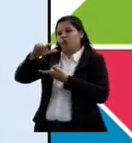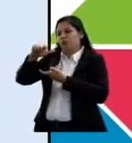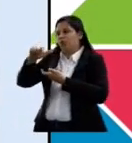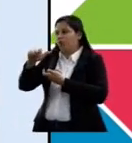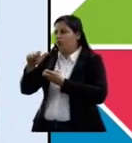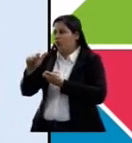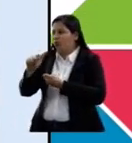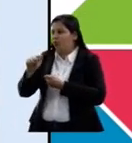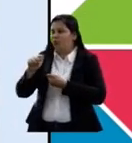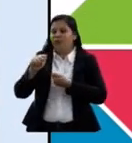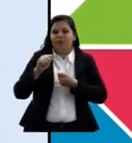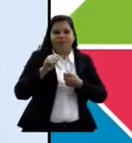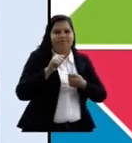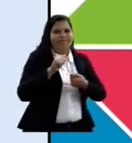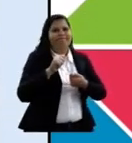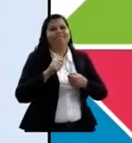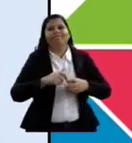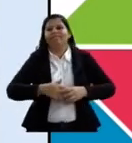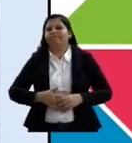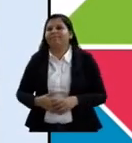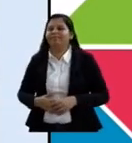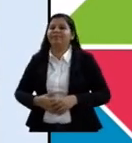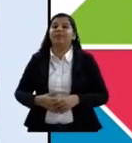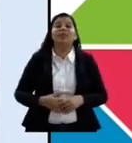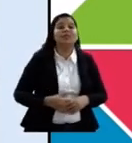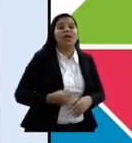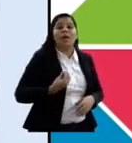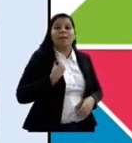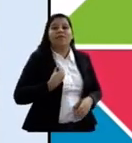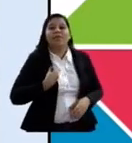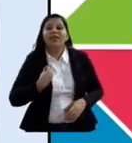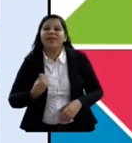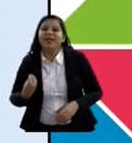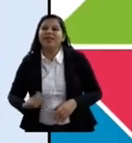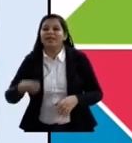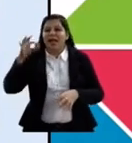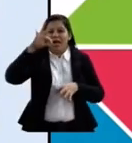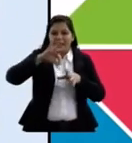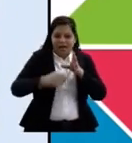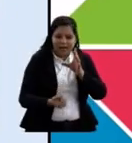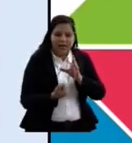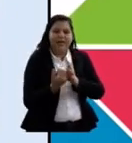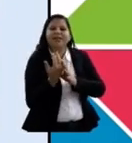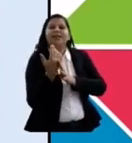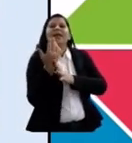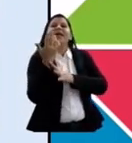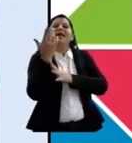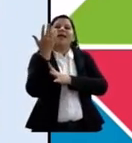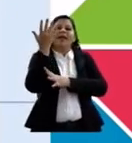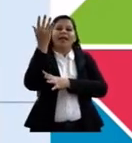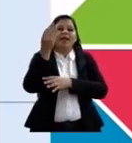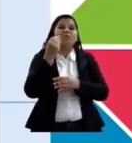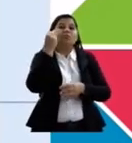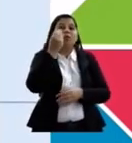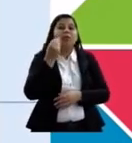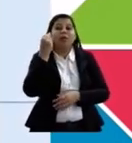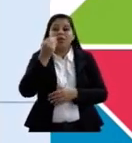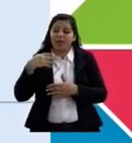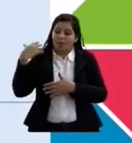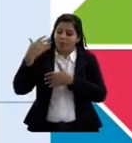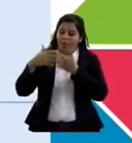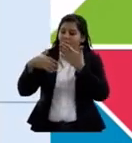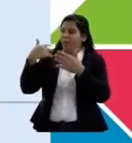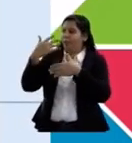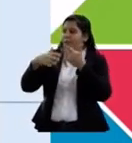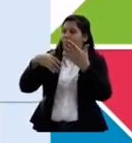dedo da janela, um acuíri vai nascer. Esprevo o desenho, contudo entendendo, um